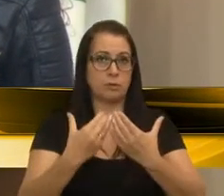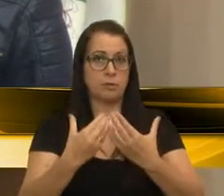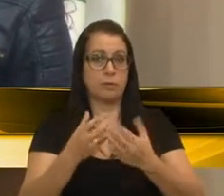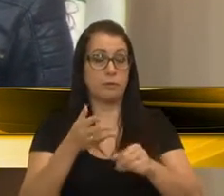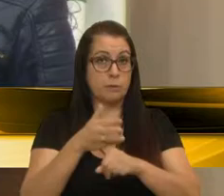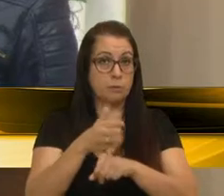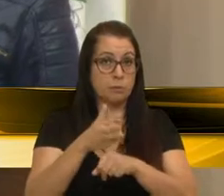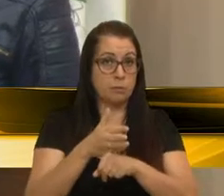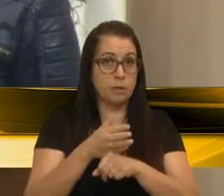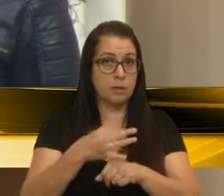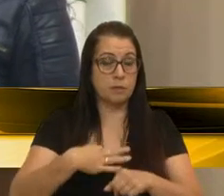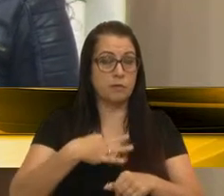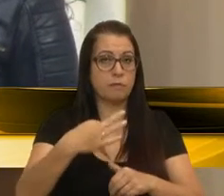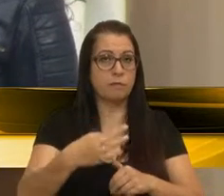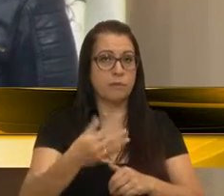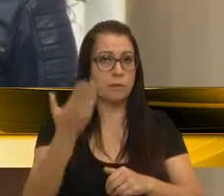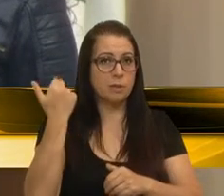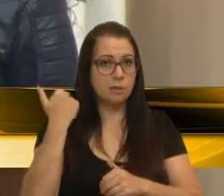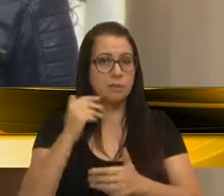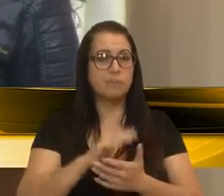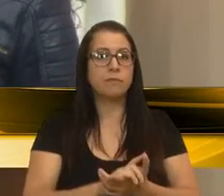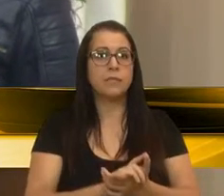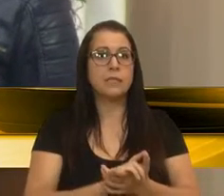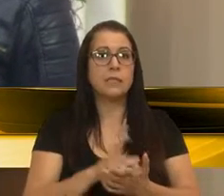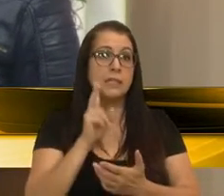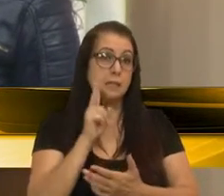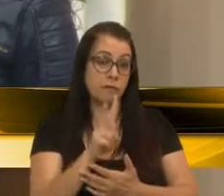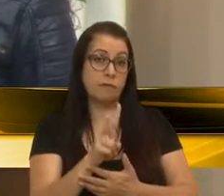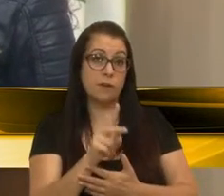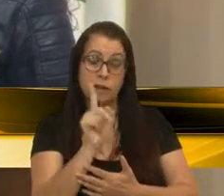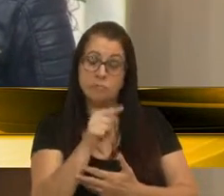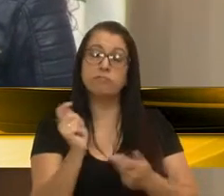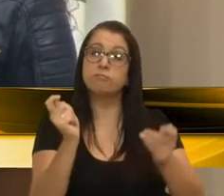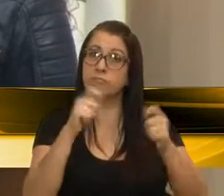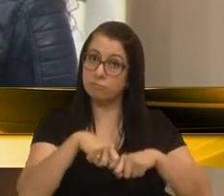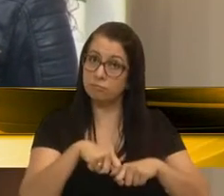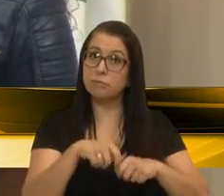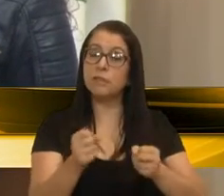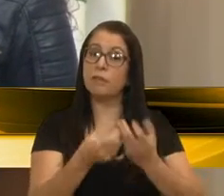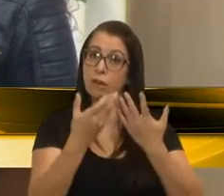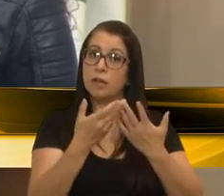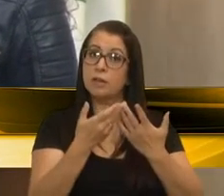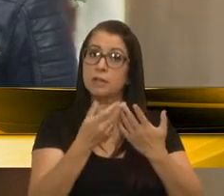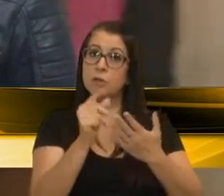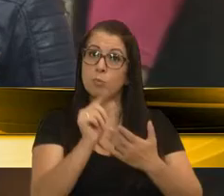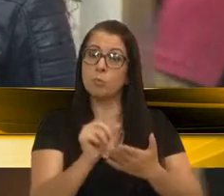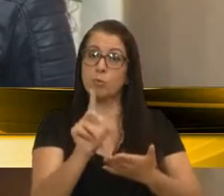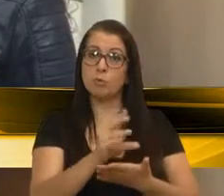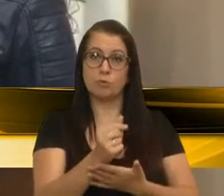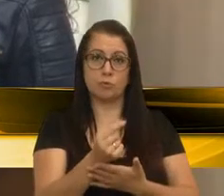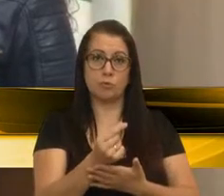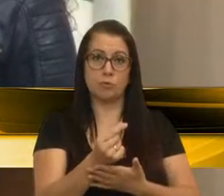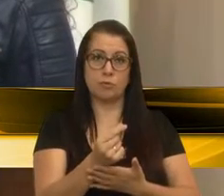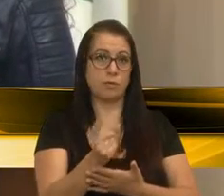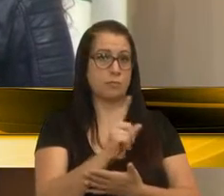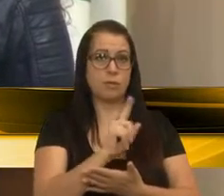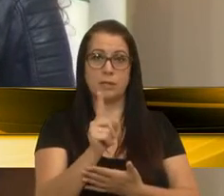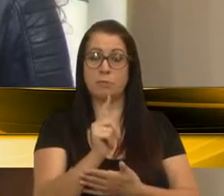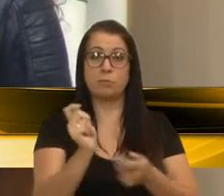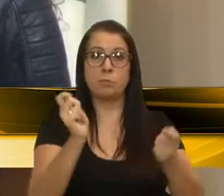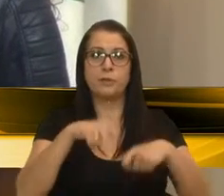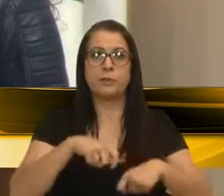Eu fiz parte, enquanto voluntária, naquela edição, de ver que é possível fazer uma festa com pouco recurso, mas não é